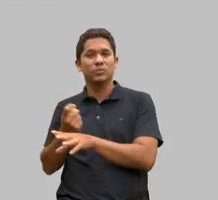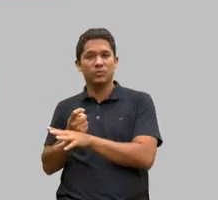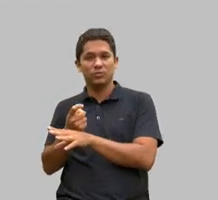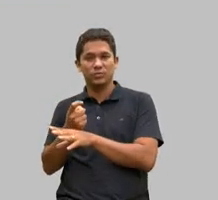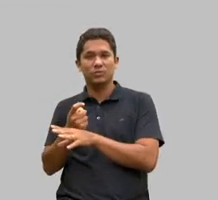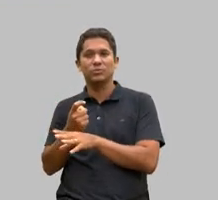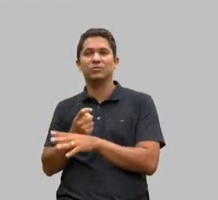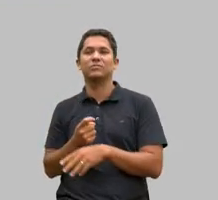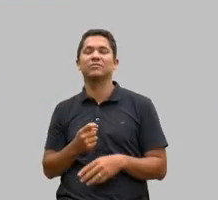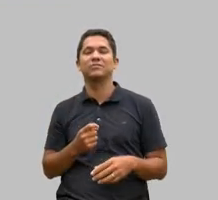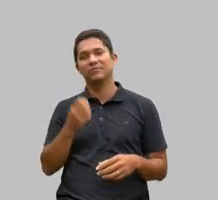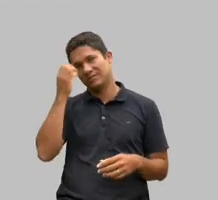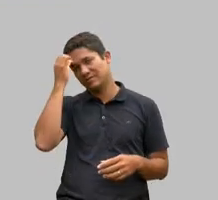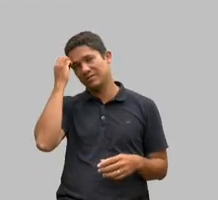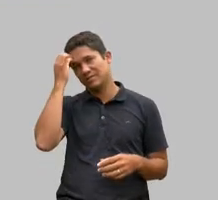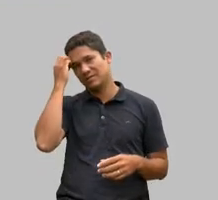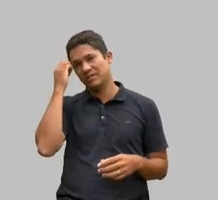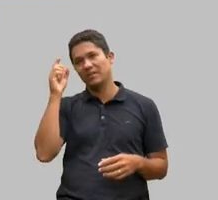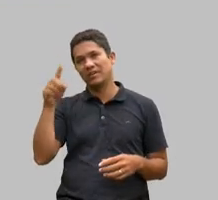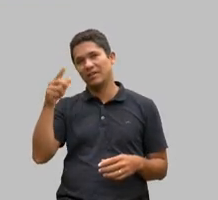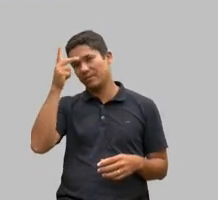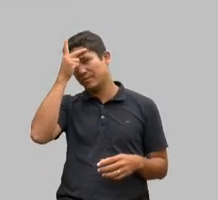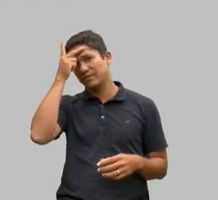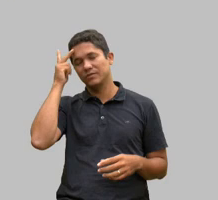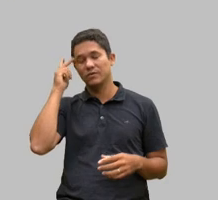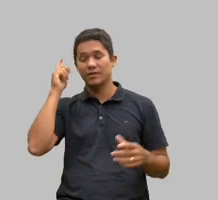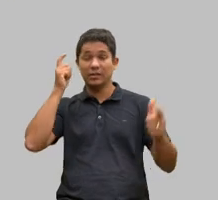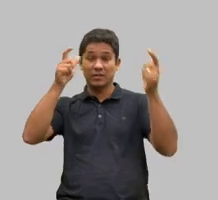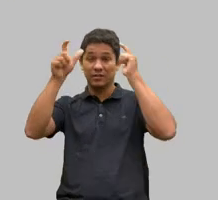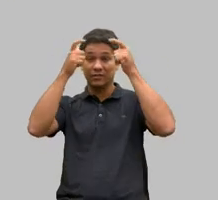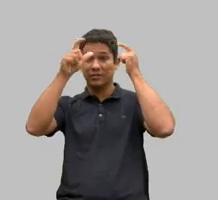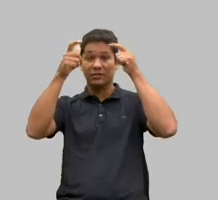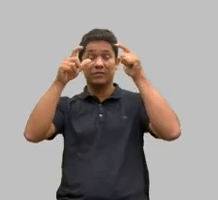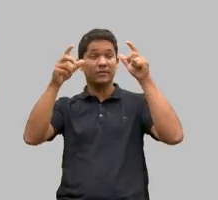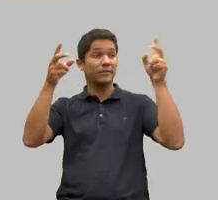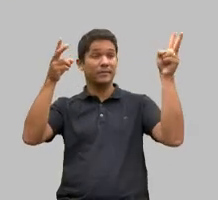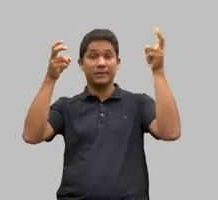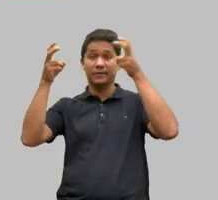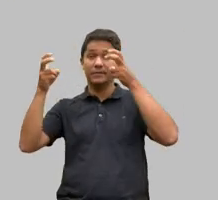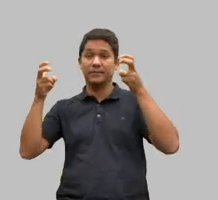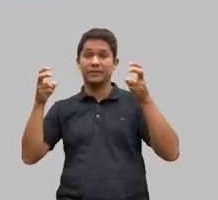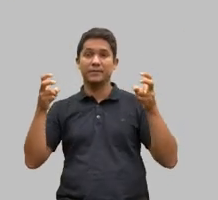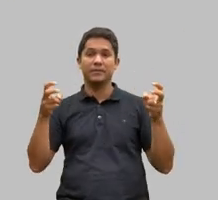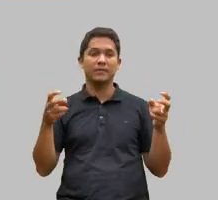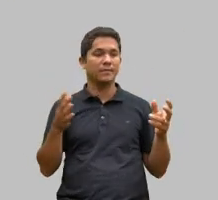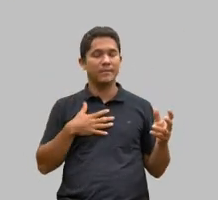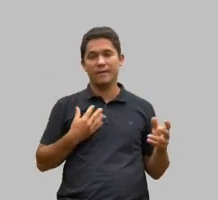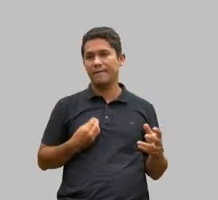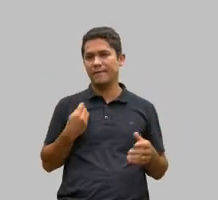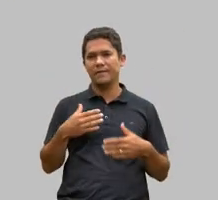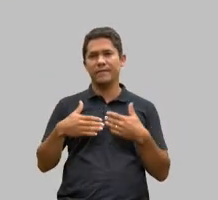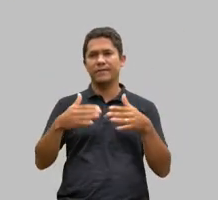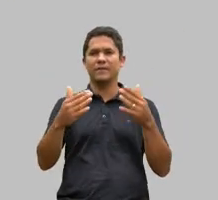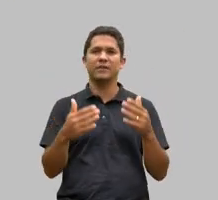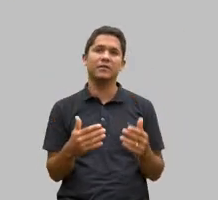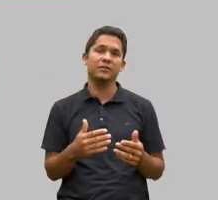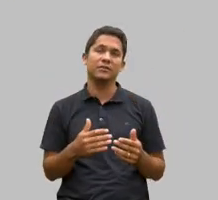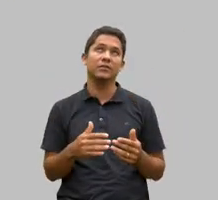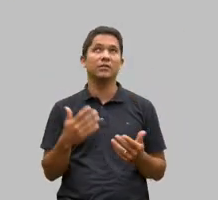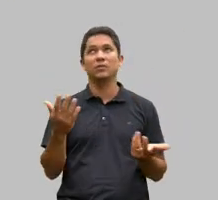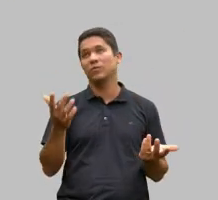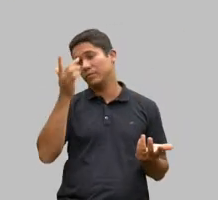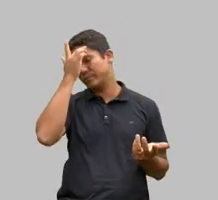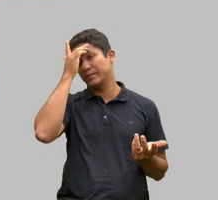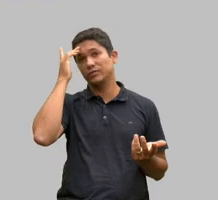estamos falando de pessoas que tem transtorno de processamento sensorial mas que estão tocando suas vidas nós não estamos falando de pessoas que tem